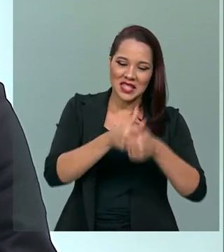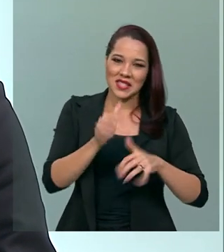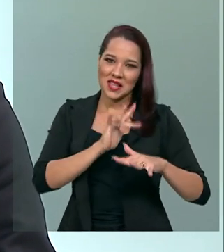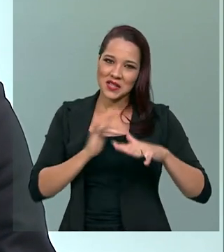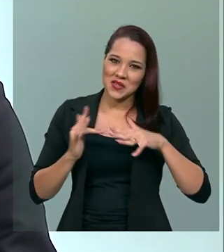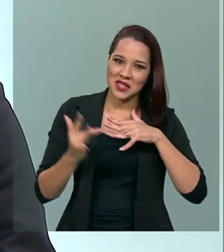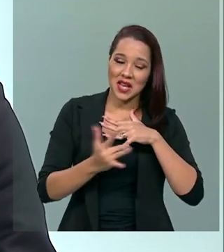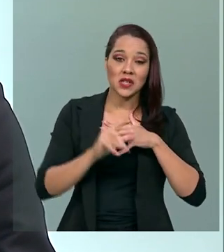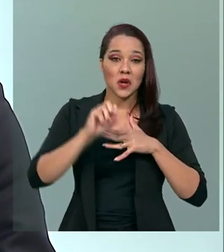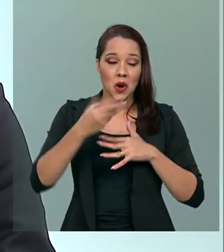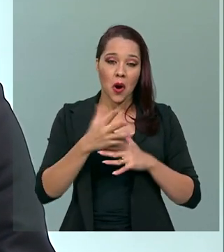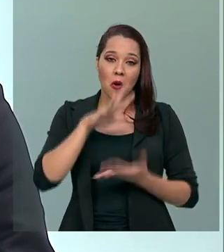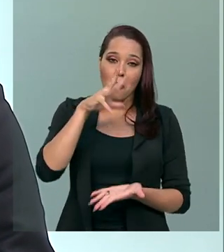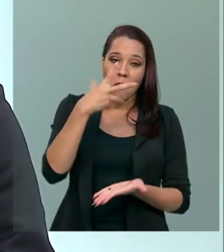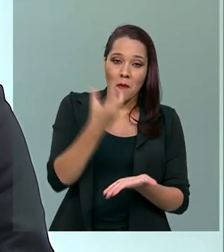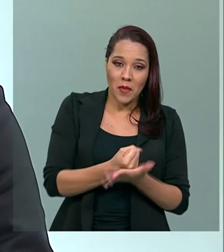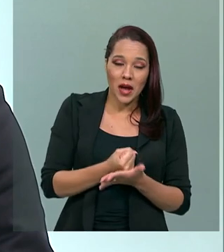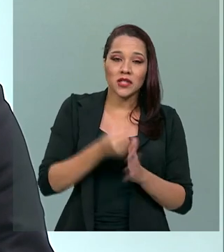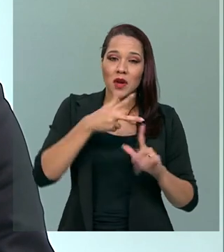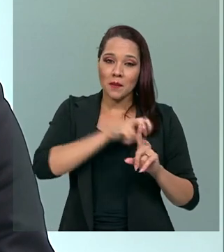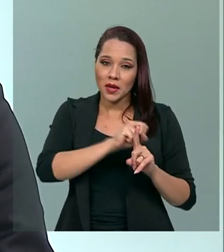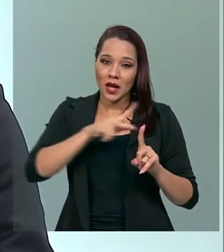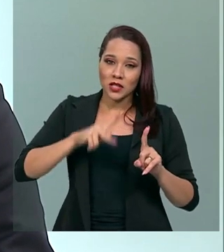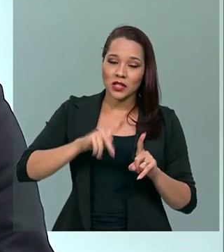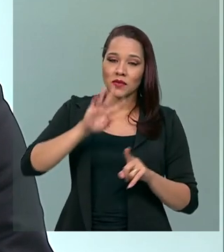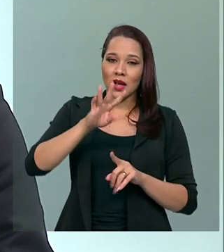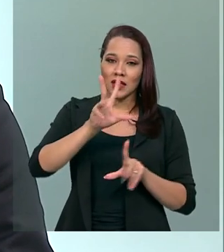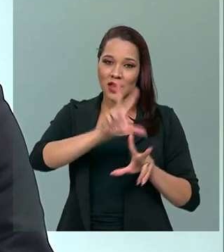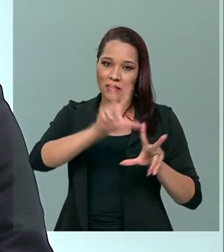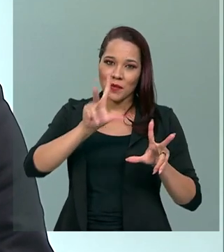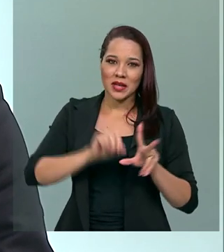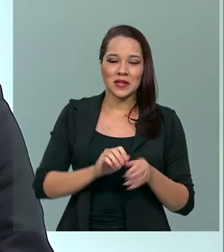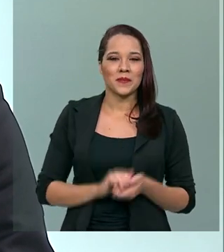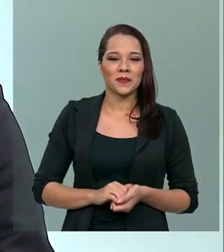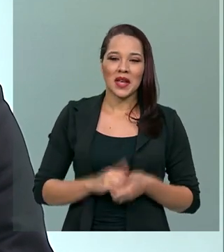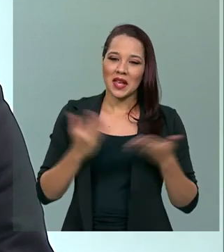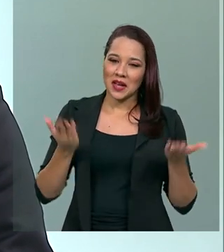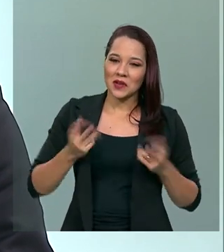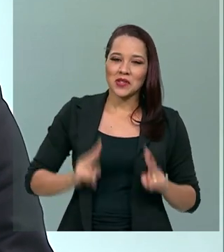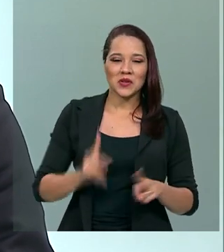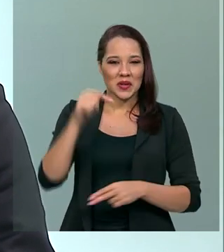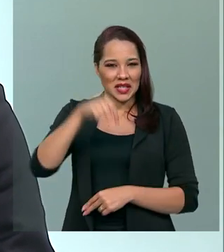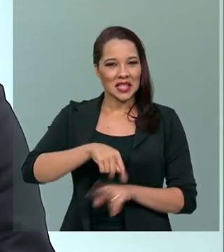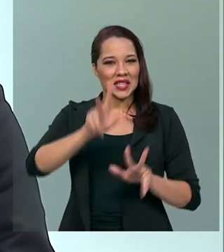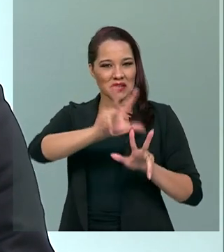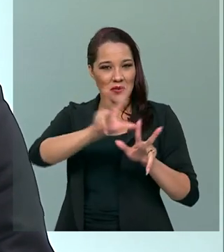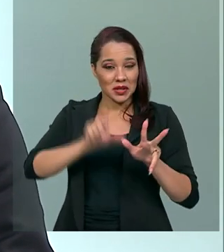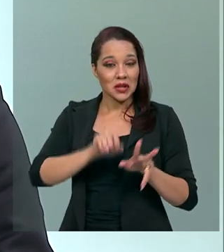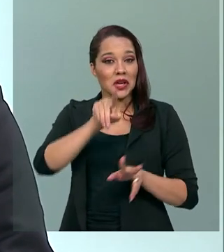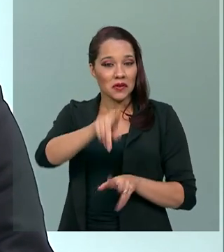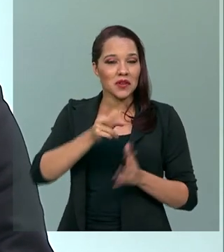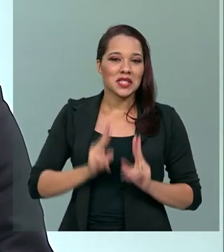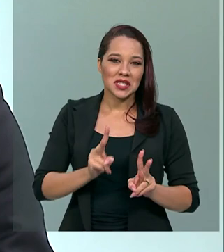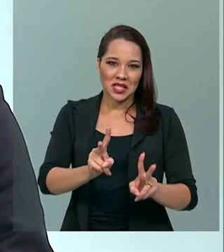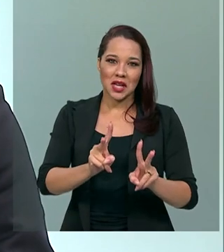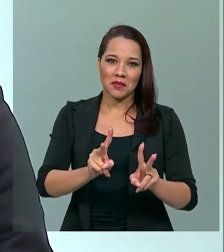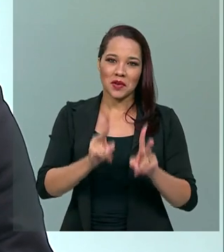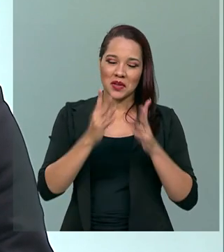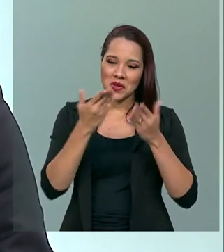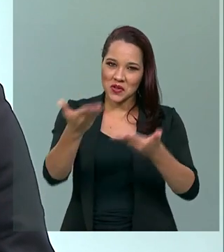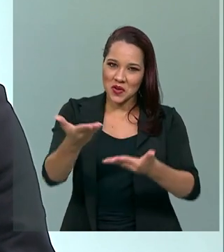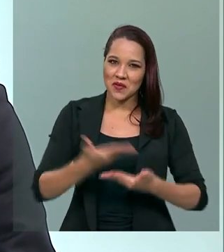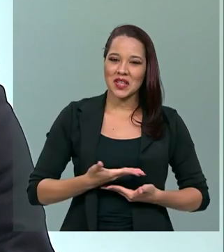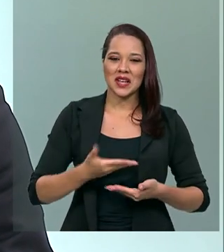sociais ou baixe o TV Brasil Play. E o Brasil continua em Pauta aqui na TV Brasil e você é sempre o nosso convidado.